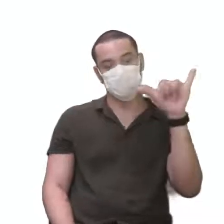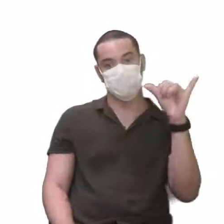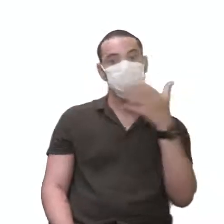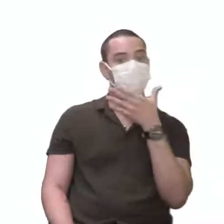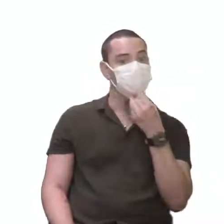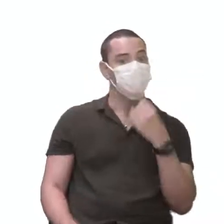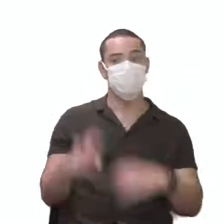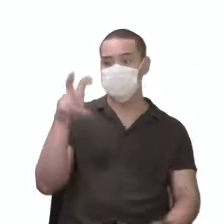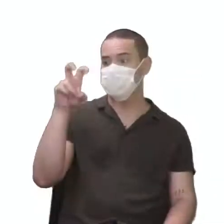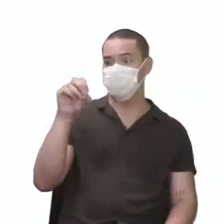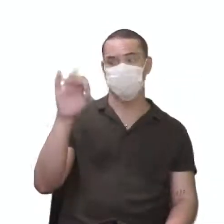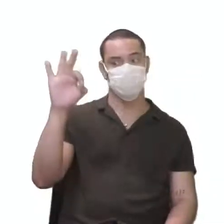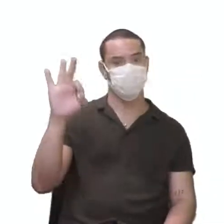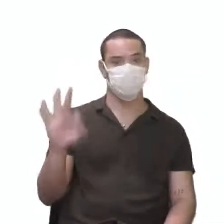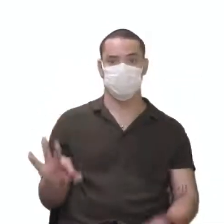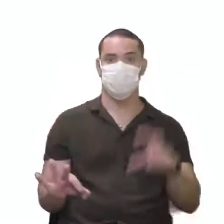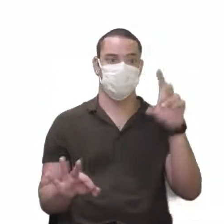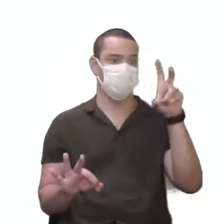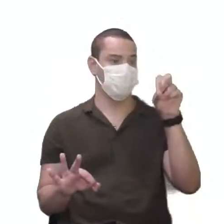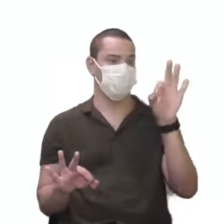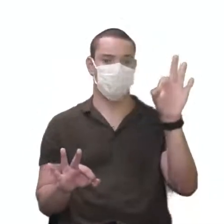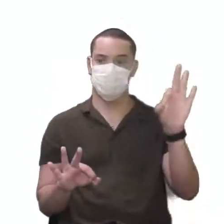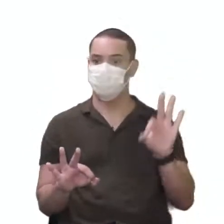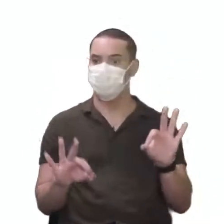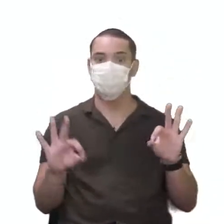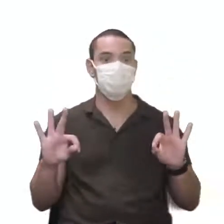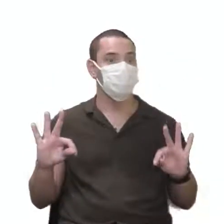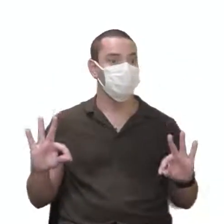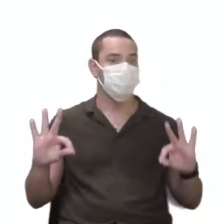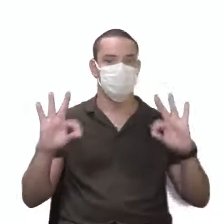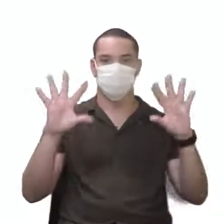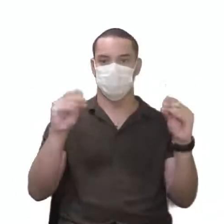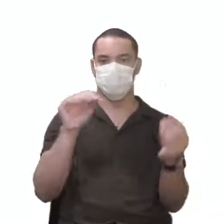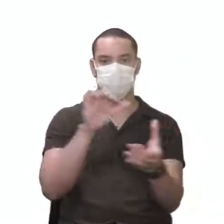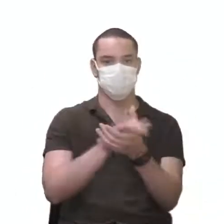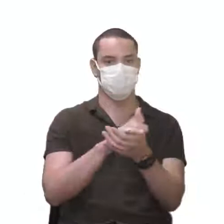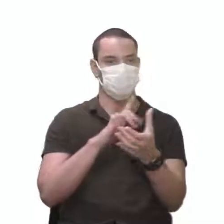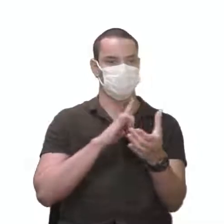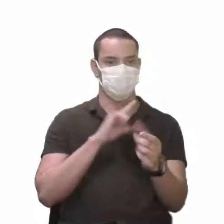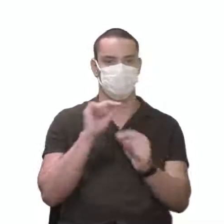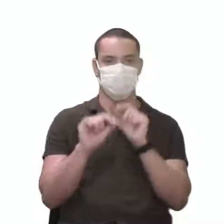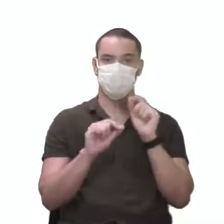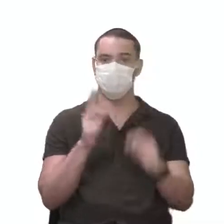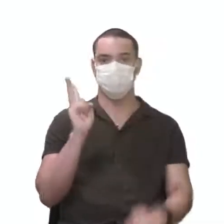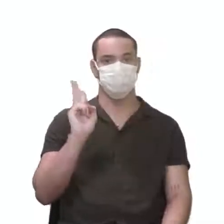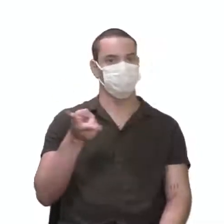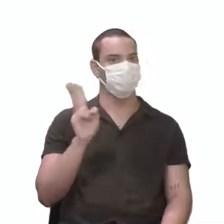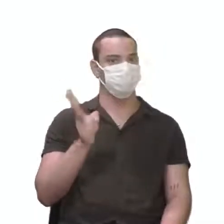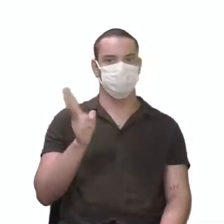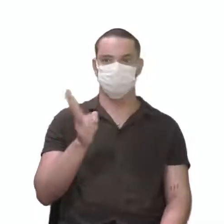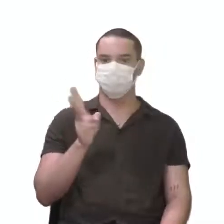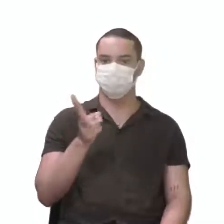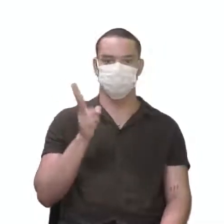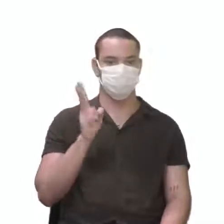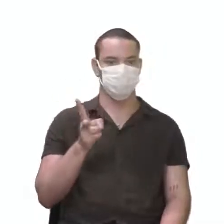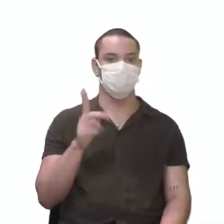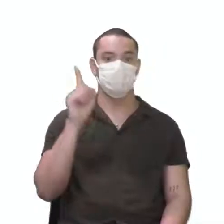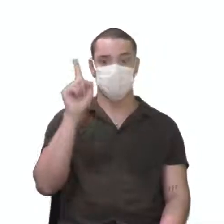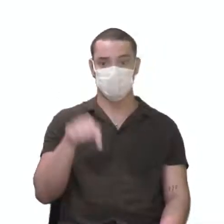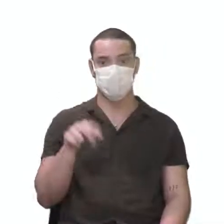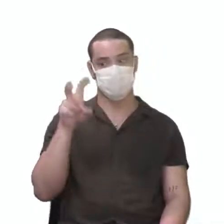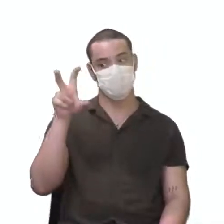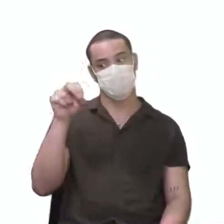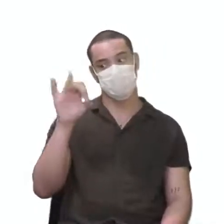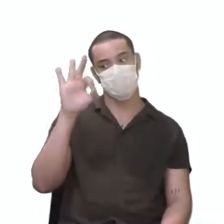50 para 50. Então, num casal, todo casal vai ter a mesma probabilidade. Ou seja, meio